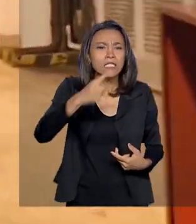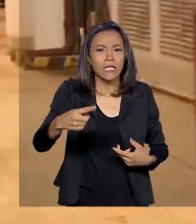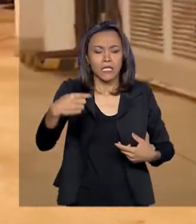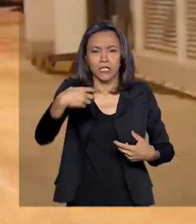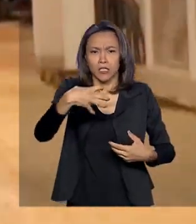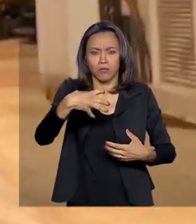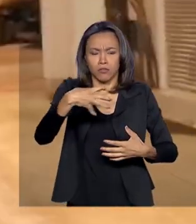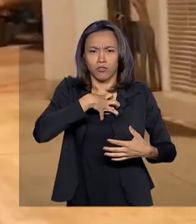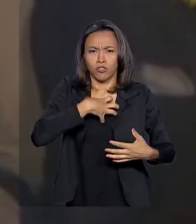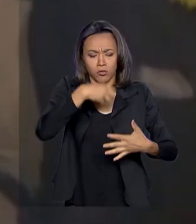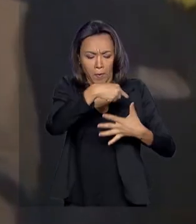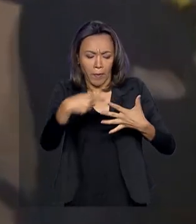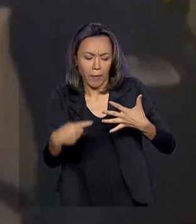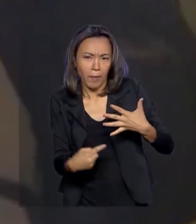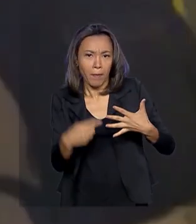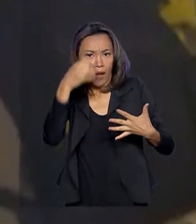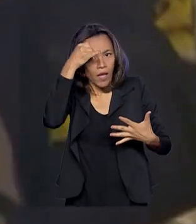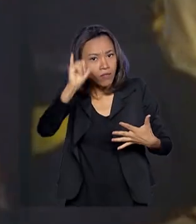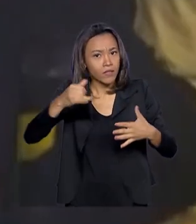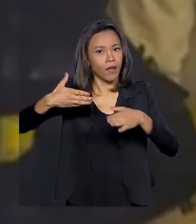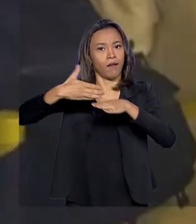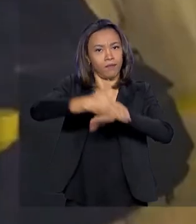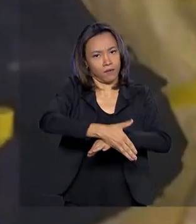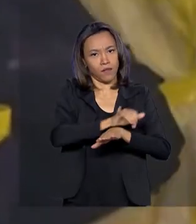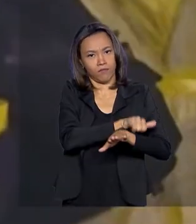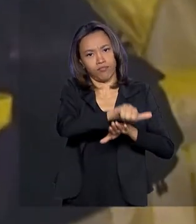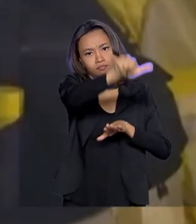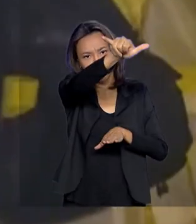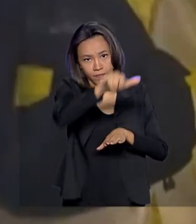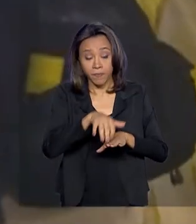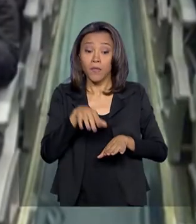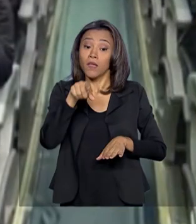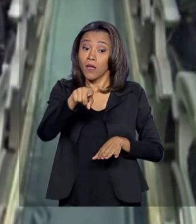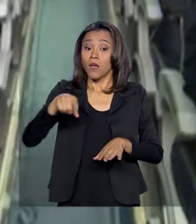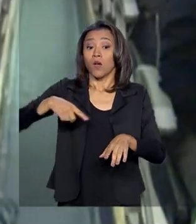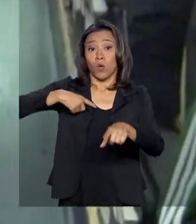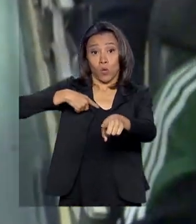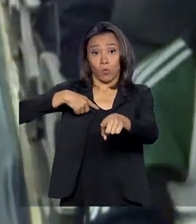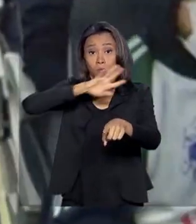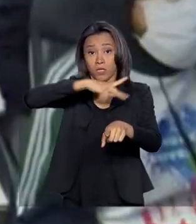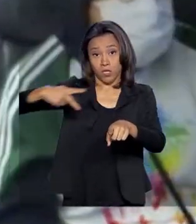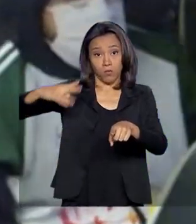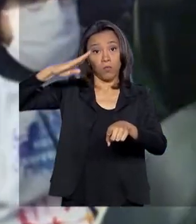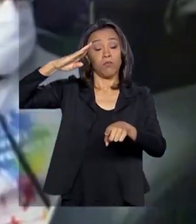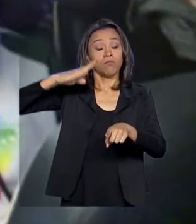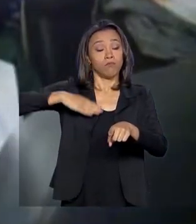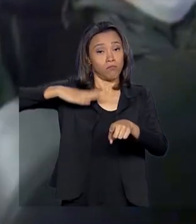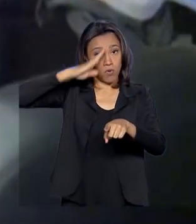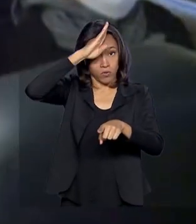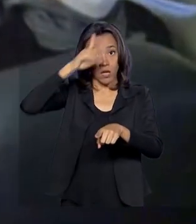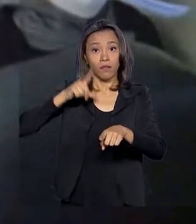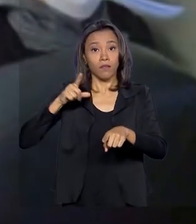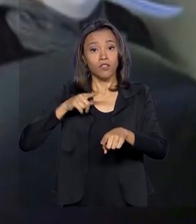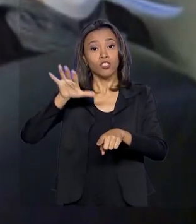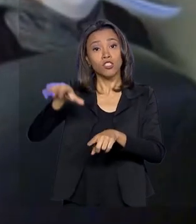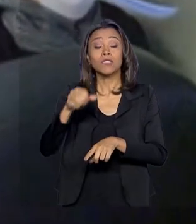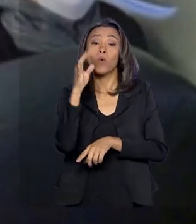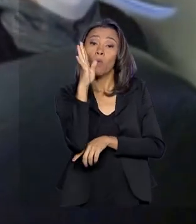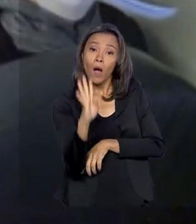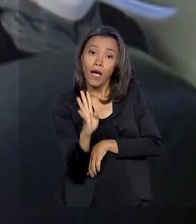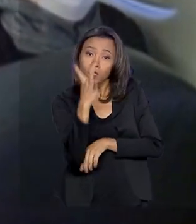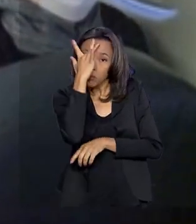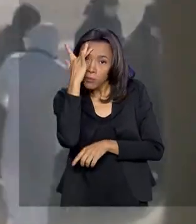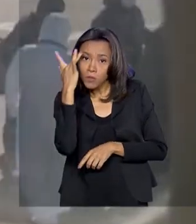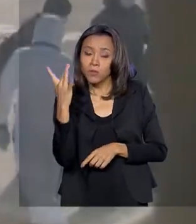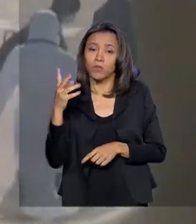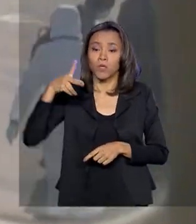impedissem o embarque. Por autorização do presidente Jair Bolsonaro, as aeronaves deram carona a quatro poloneses e